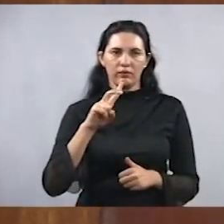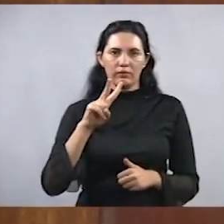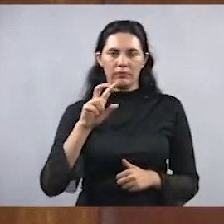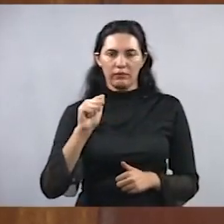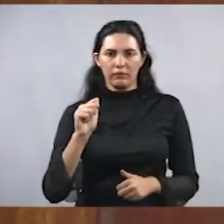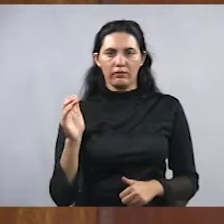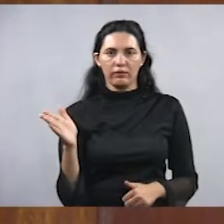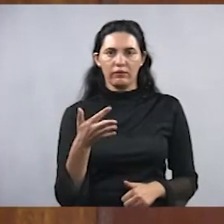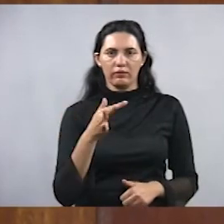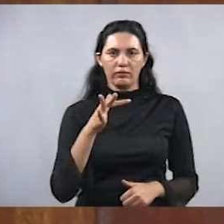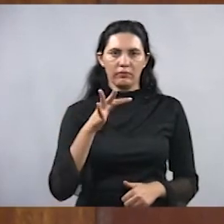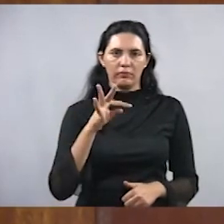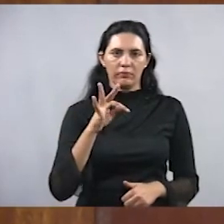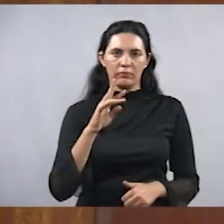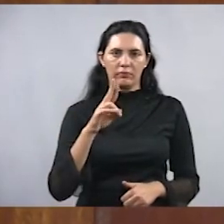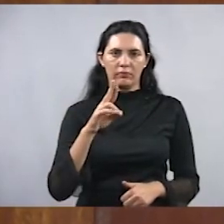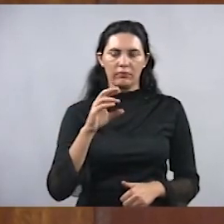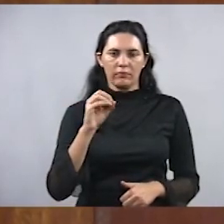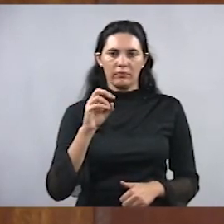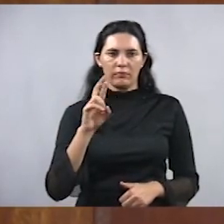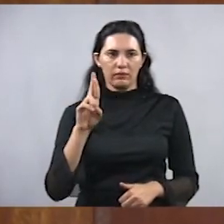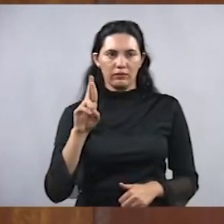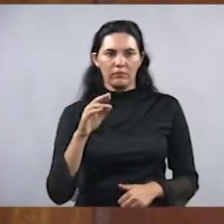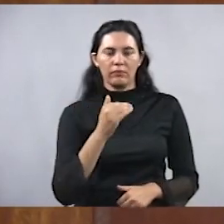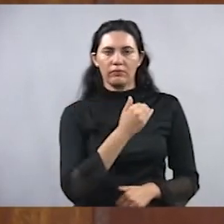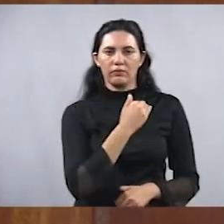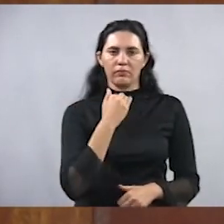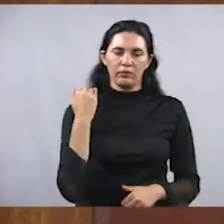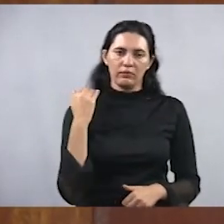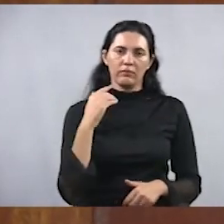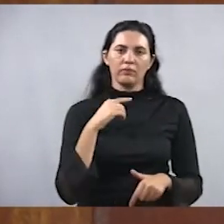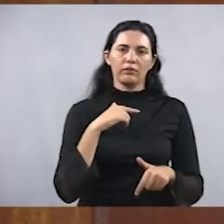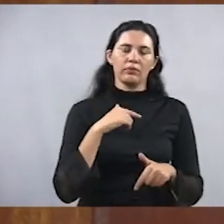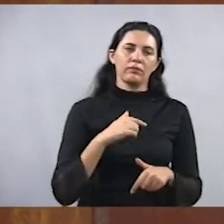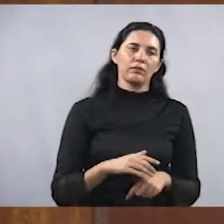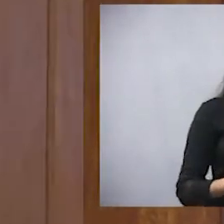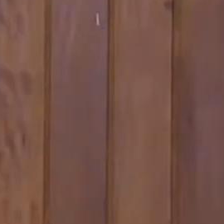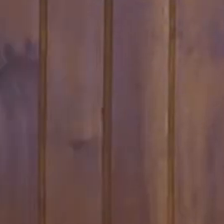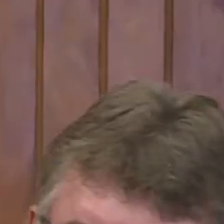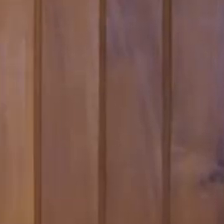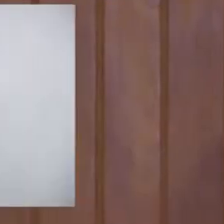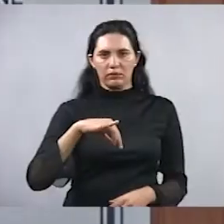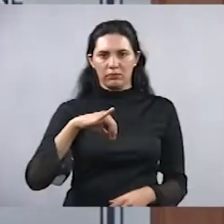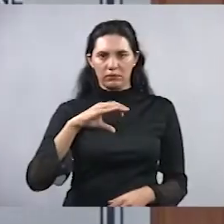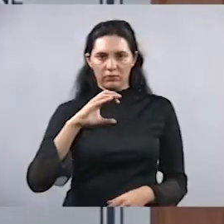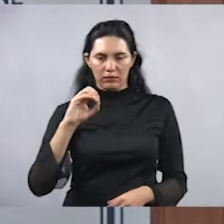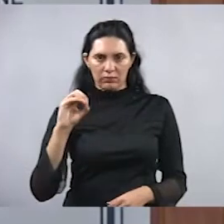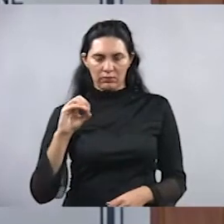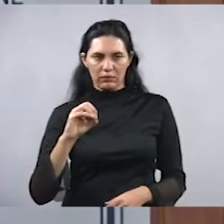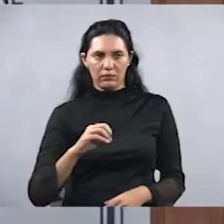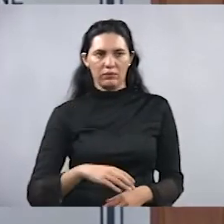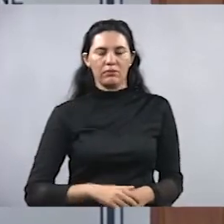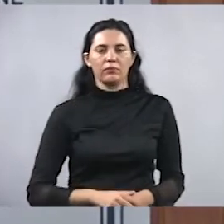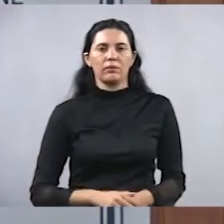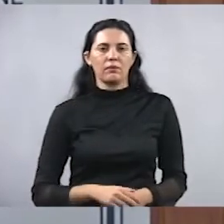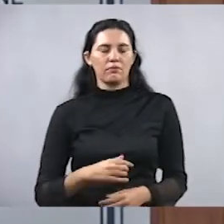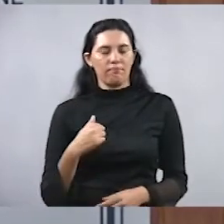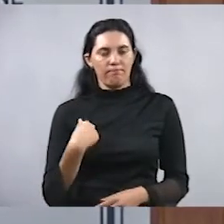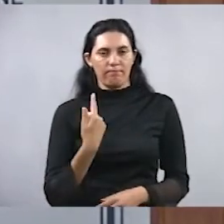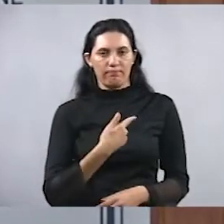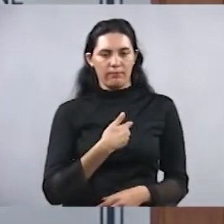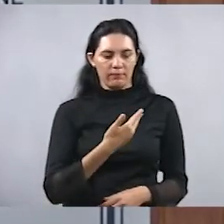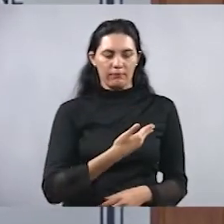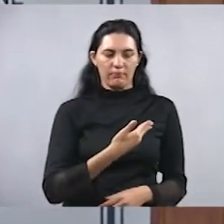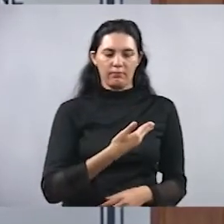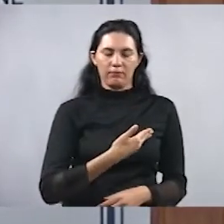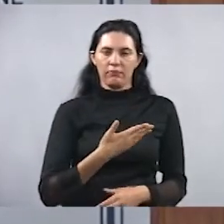falecendo ainda quando era funcionário dessa companhia. O Antônio Benetti, nosso amigo, também